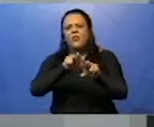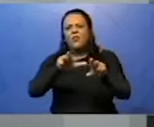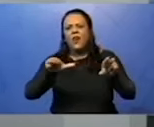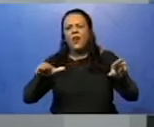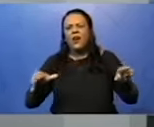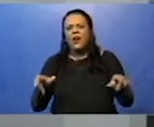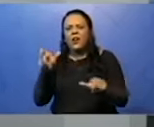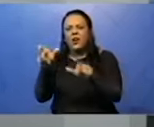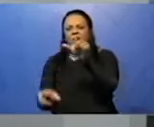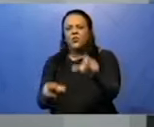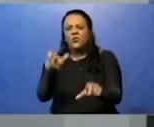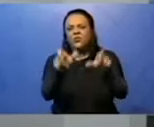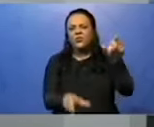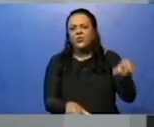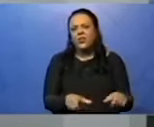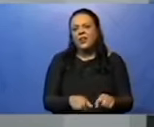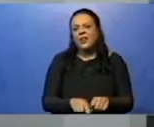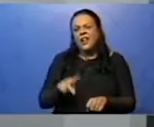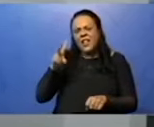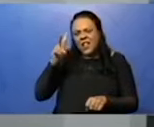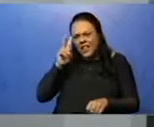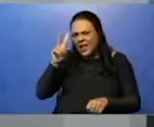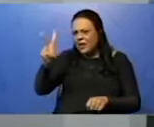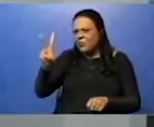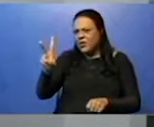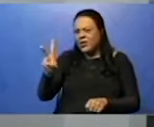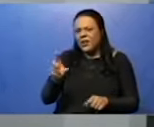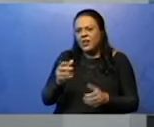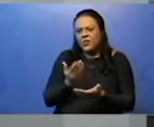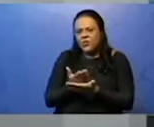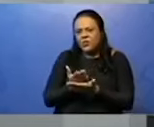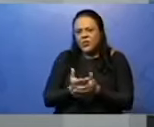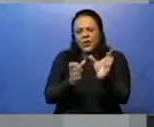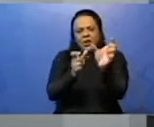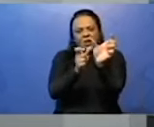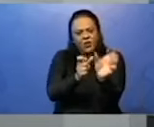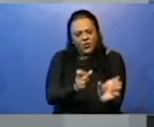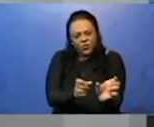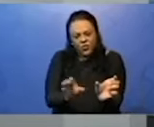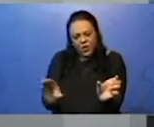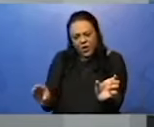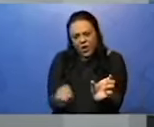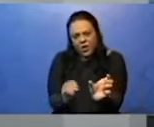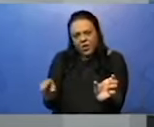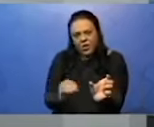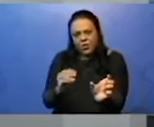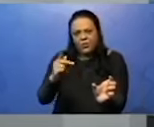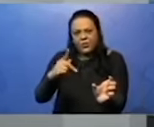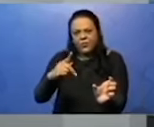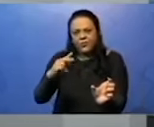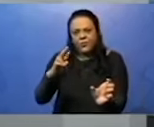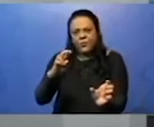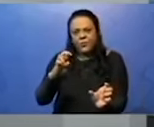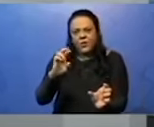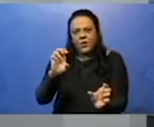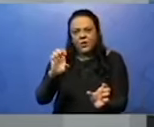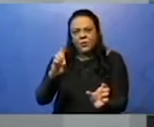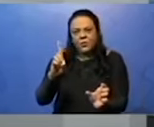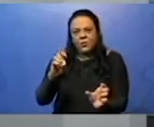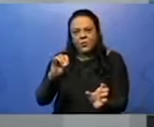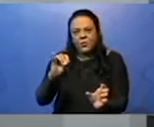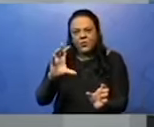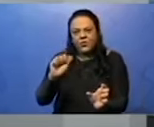Vocês viram que sujeito praticado não é difícil, não é verdade? Vocês viram assim que dá para aprender com tranquilidade,